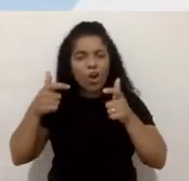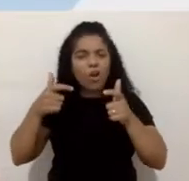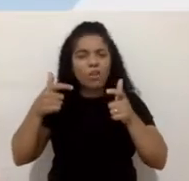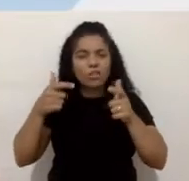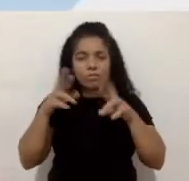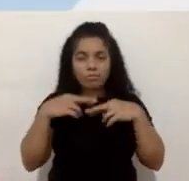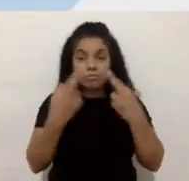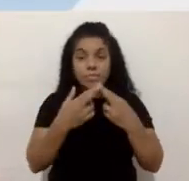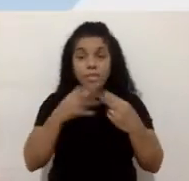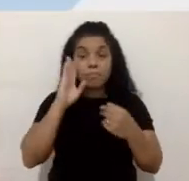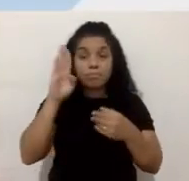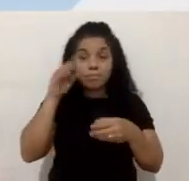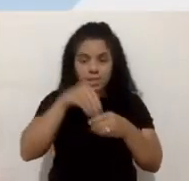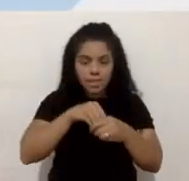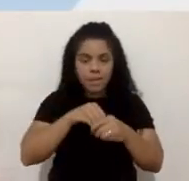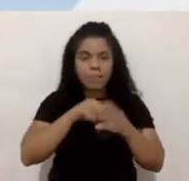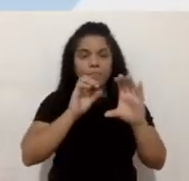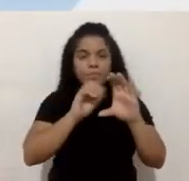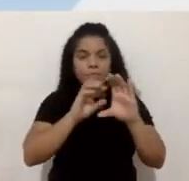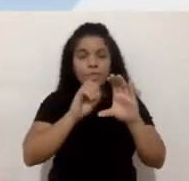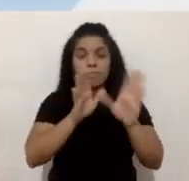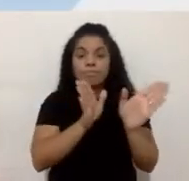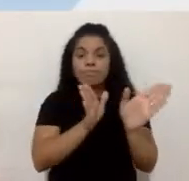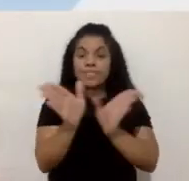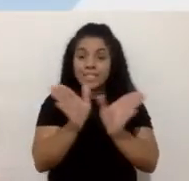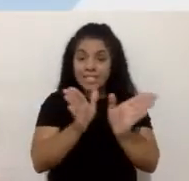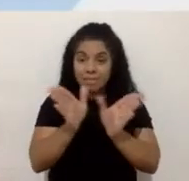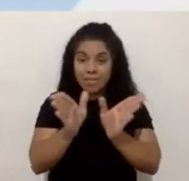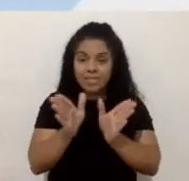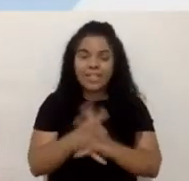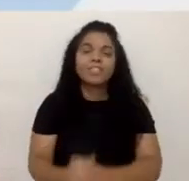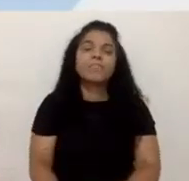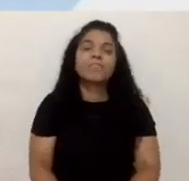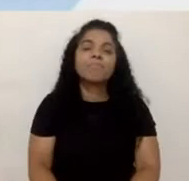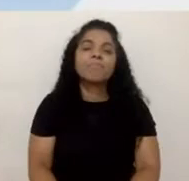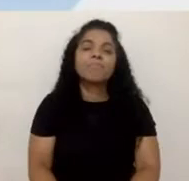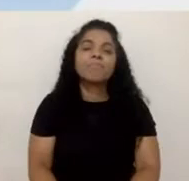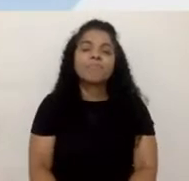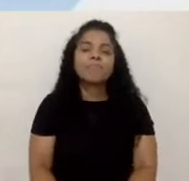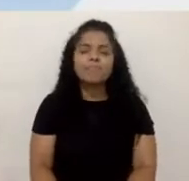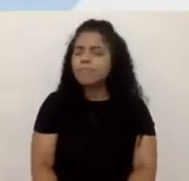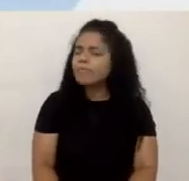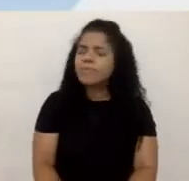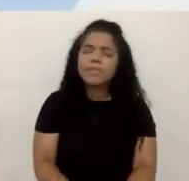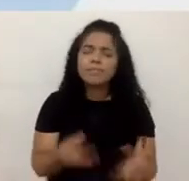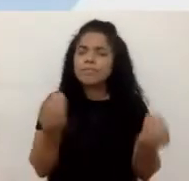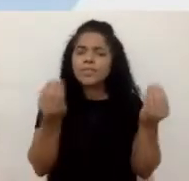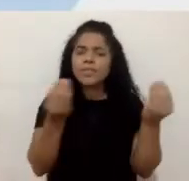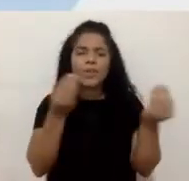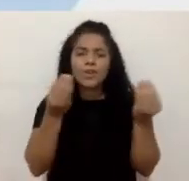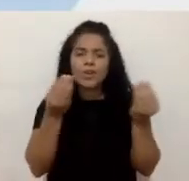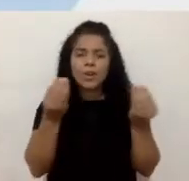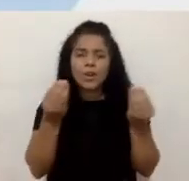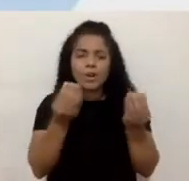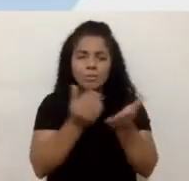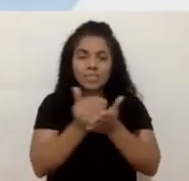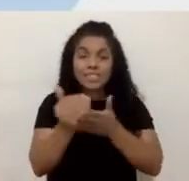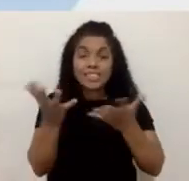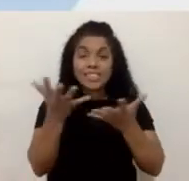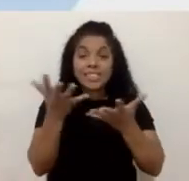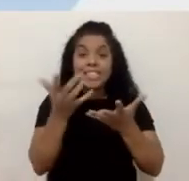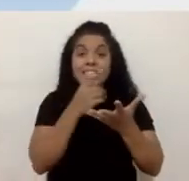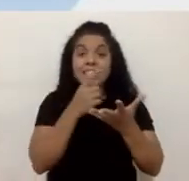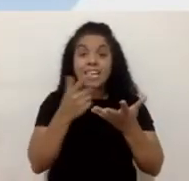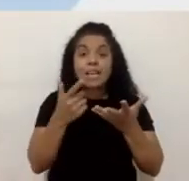da Globo, que é a acessibilidade. Mas, para começar a falar sobre isso, eu gostaria de lançar algumas